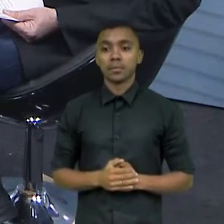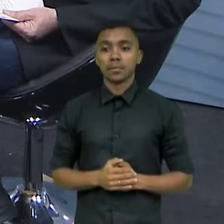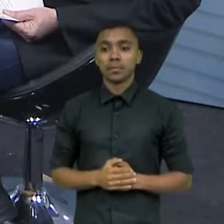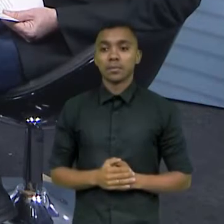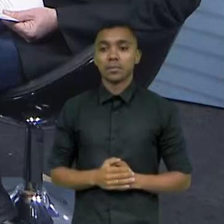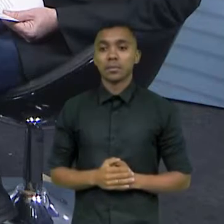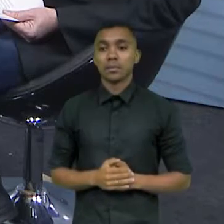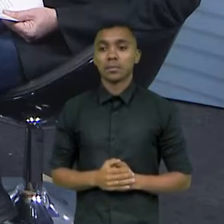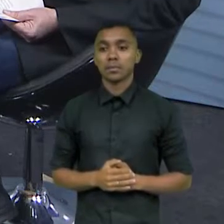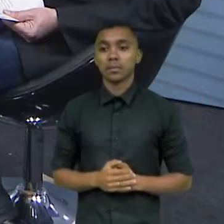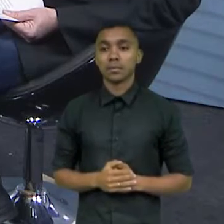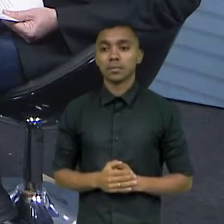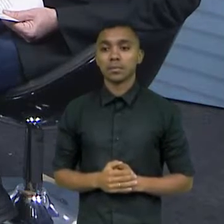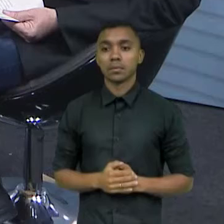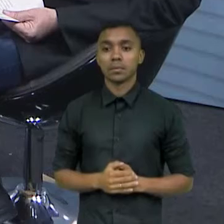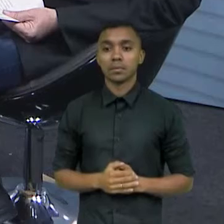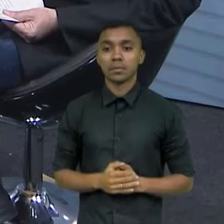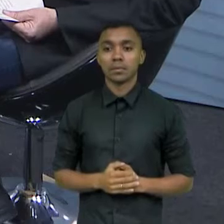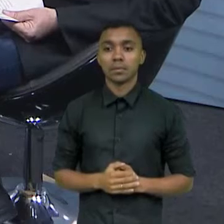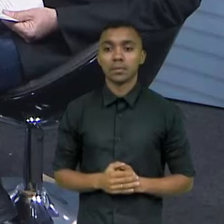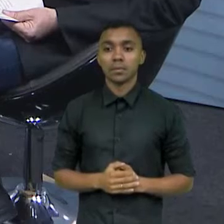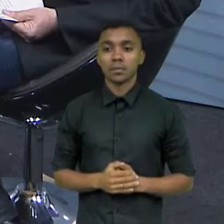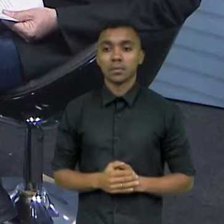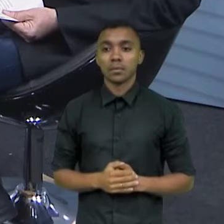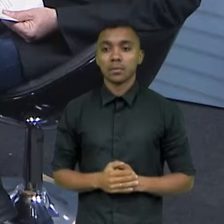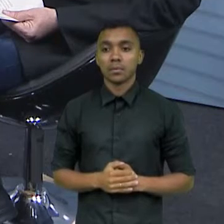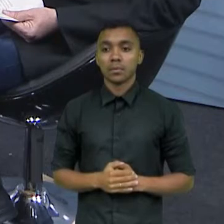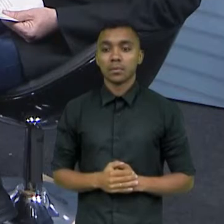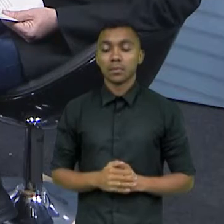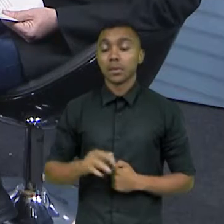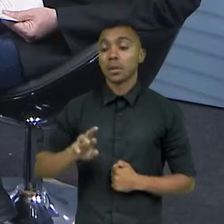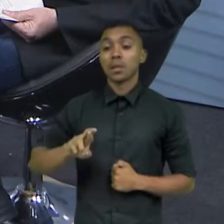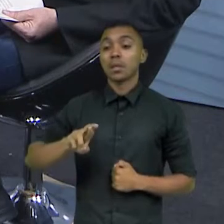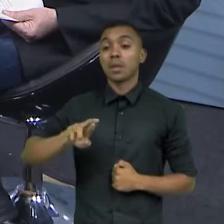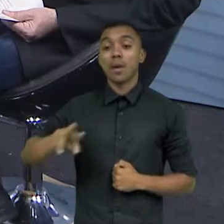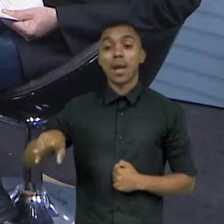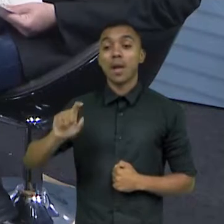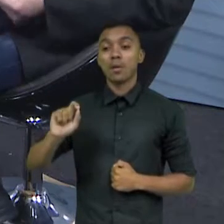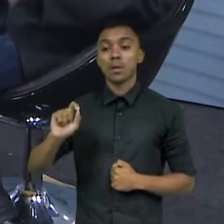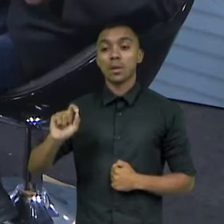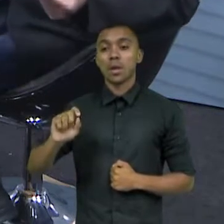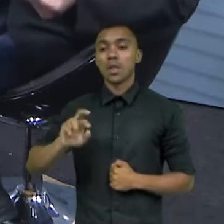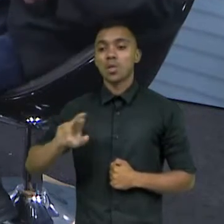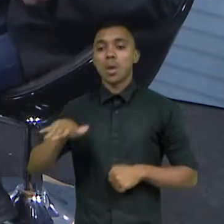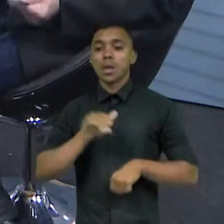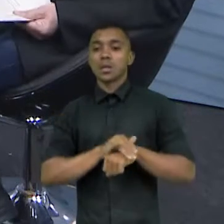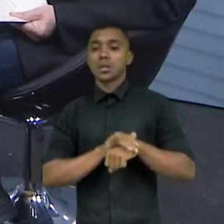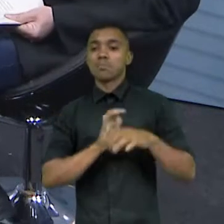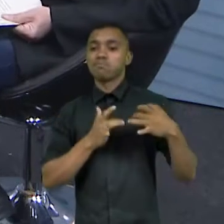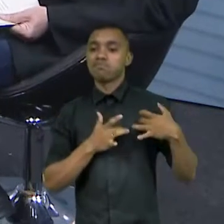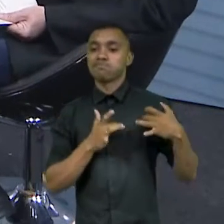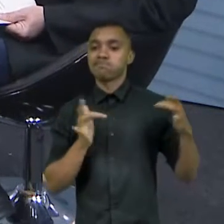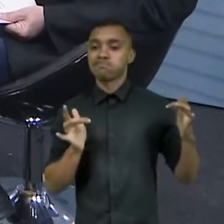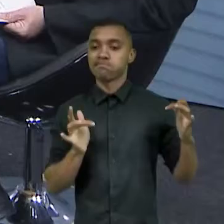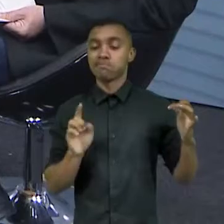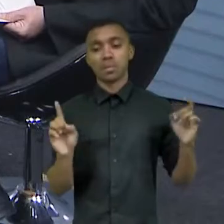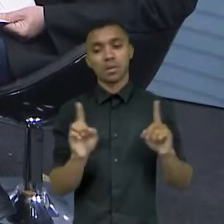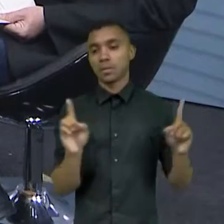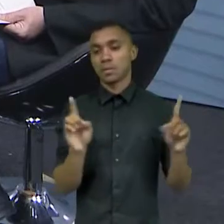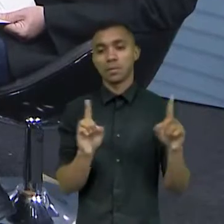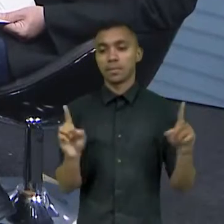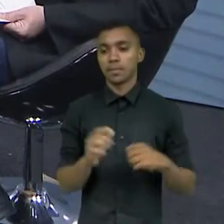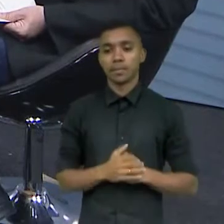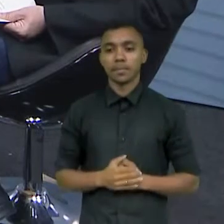fazer, digamos assim, não é uma, digamos assim, uma ação voluntária. Não, não é filantropia. é